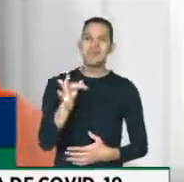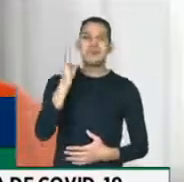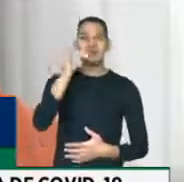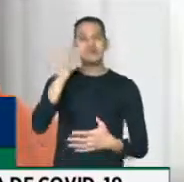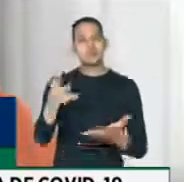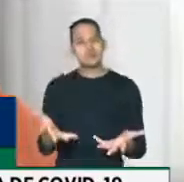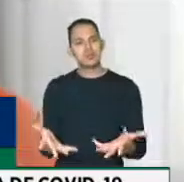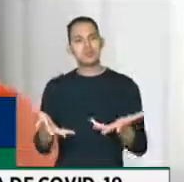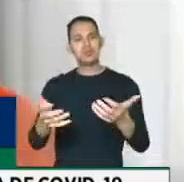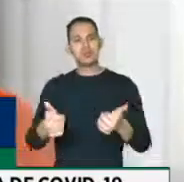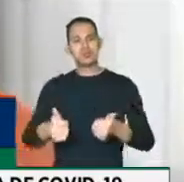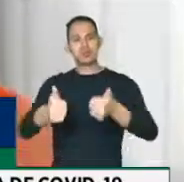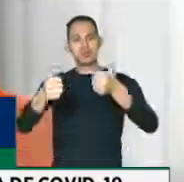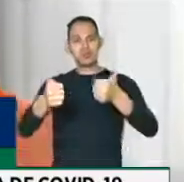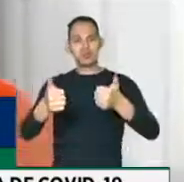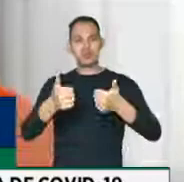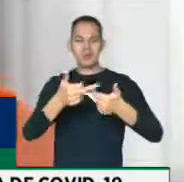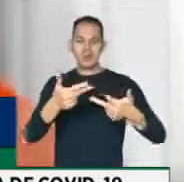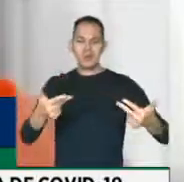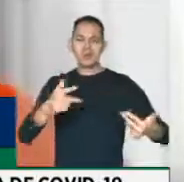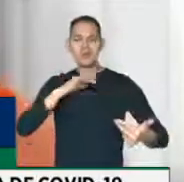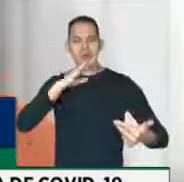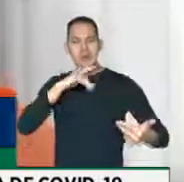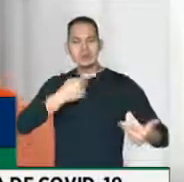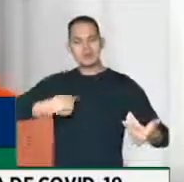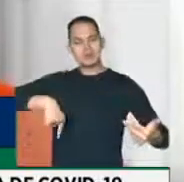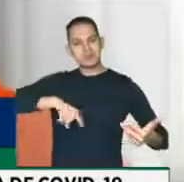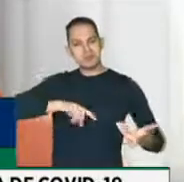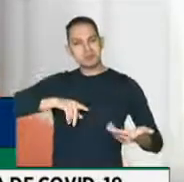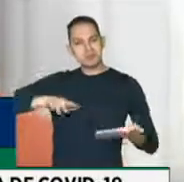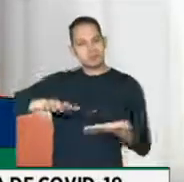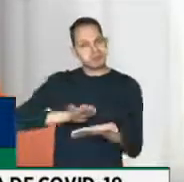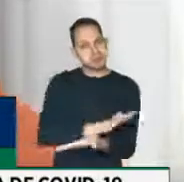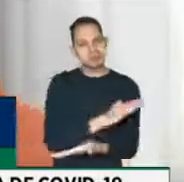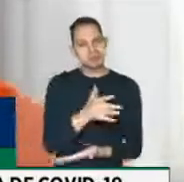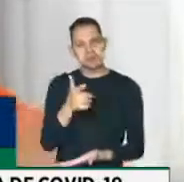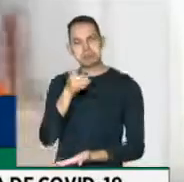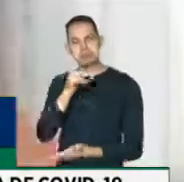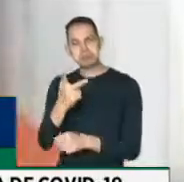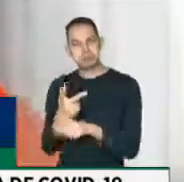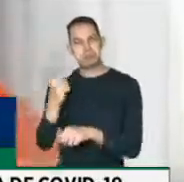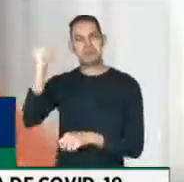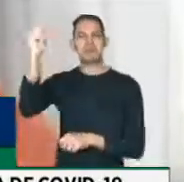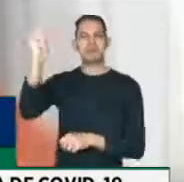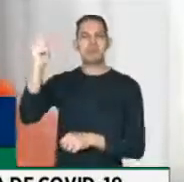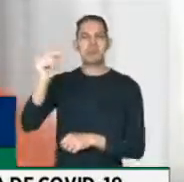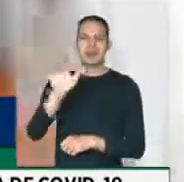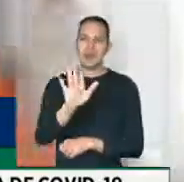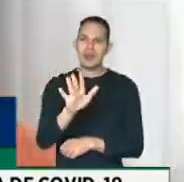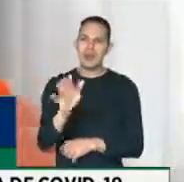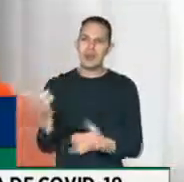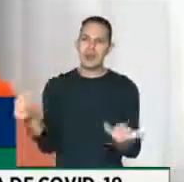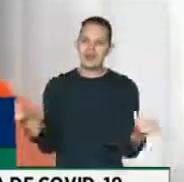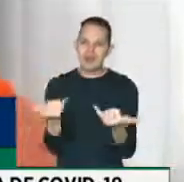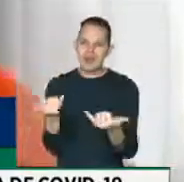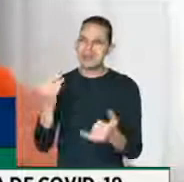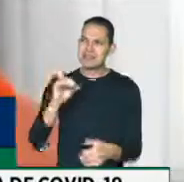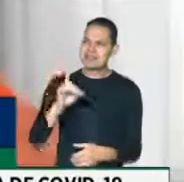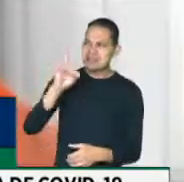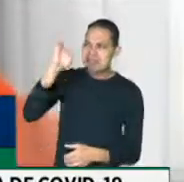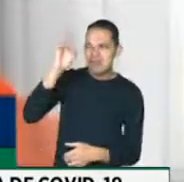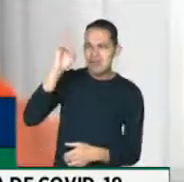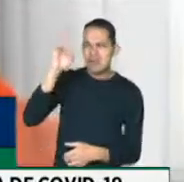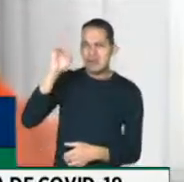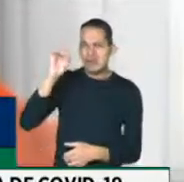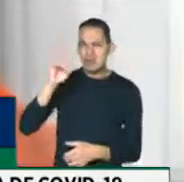barbárie. No entanto, em nome da vida, da dignidade, não venham me falar em Deus e